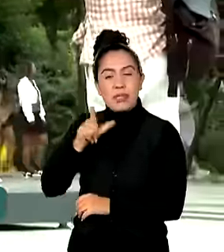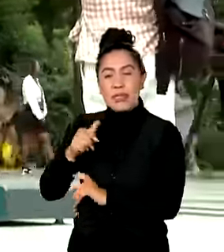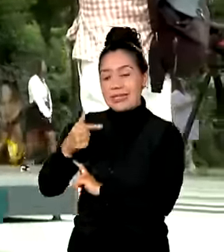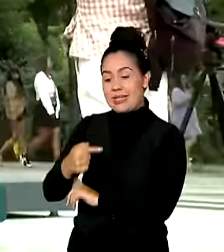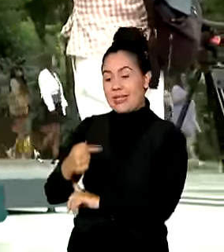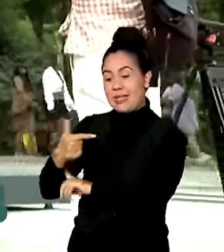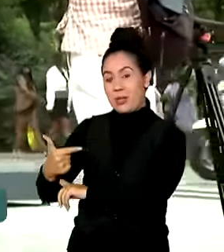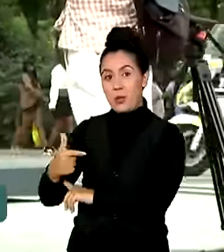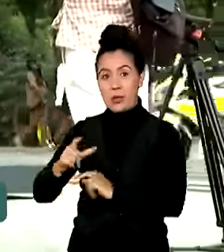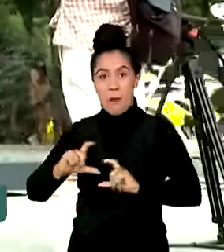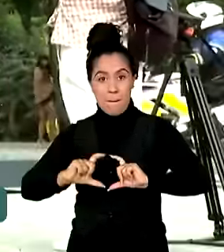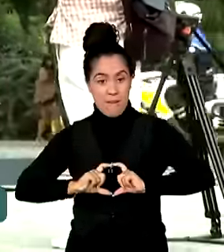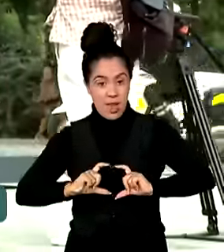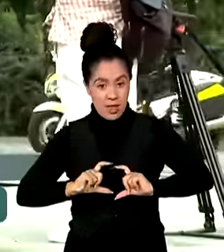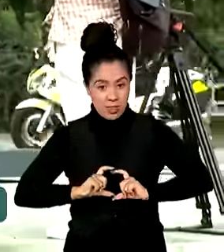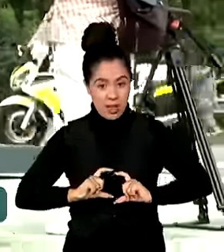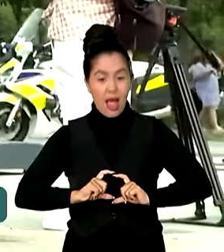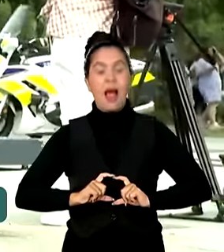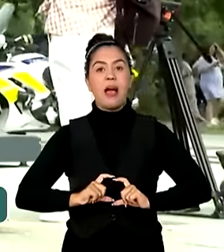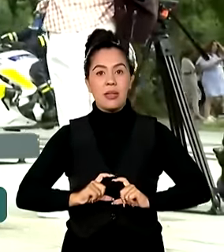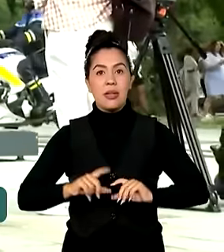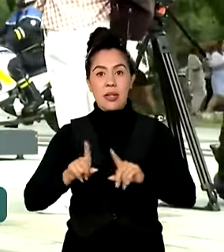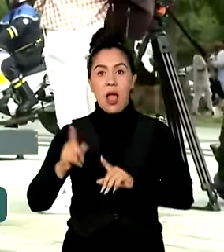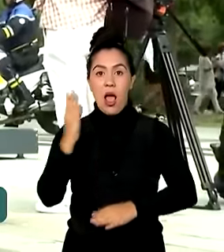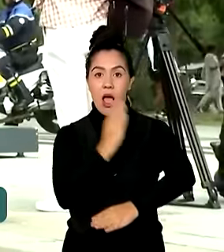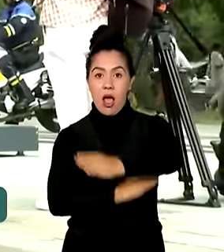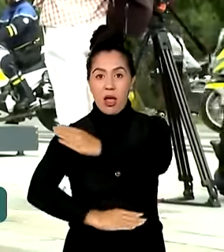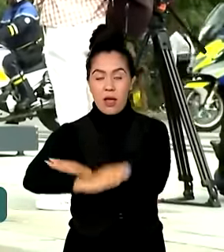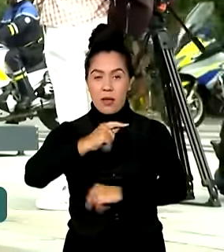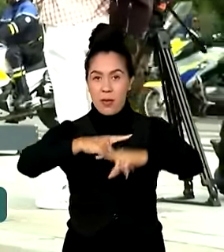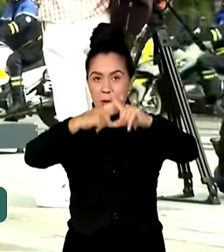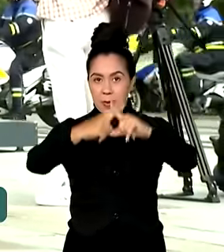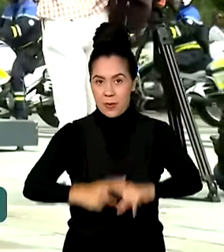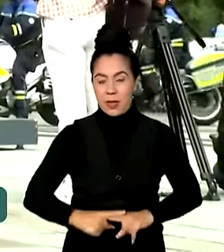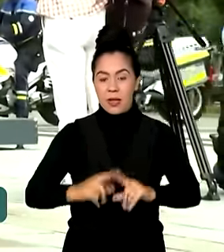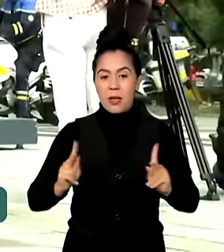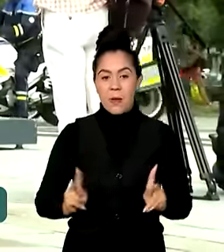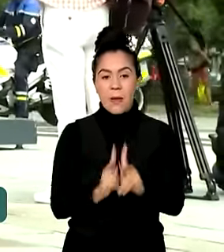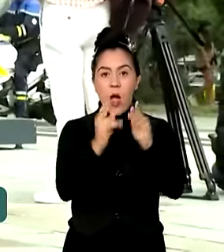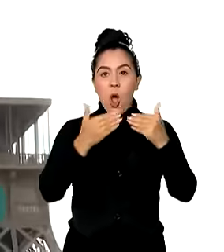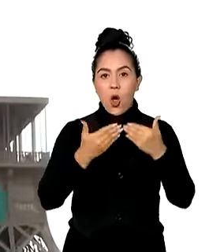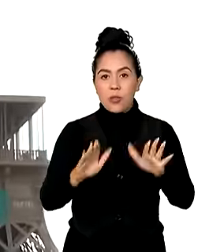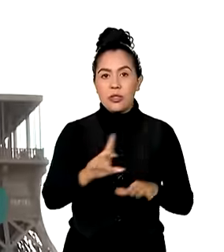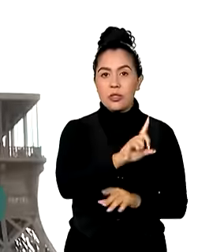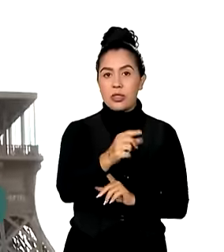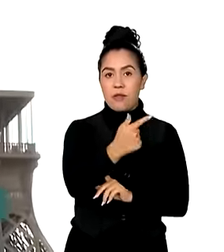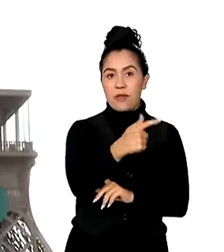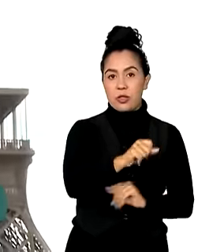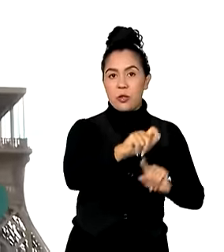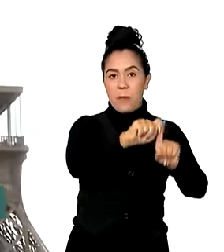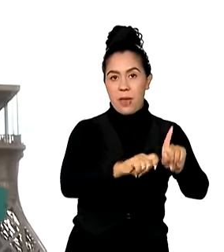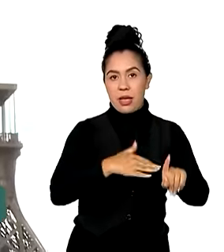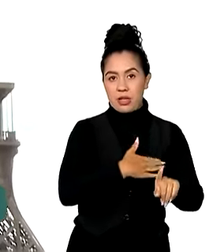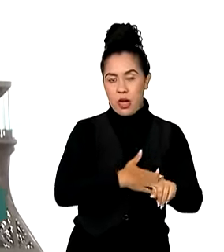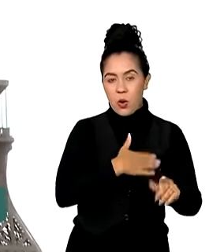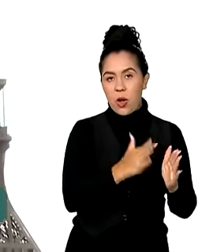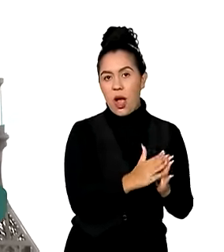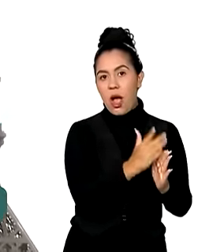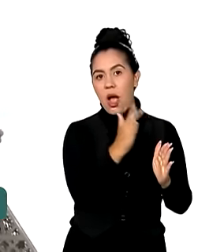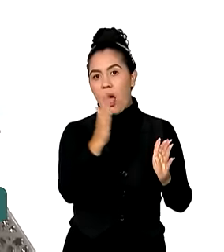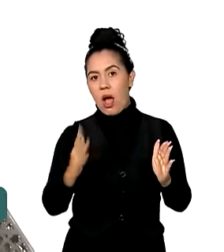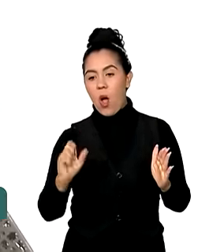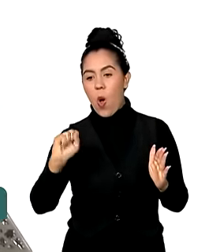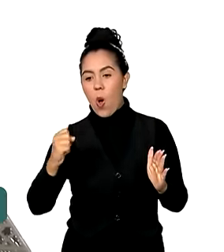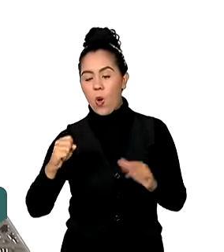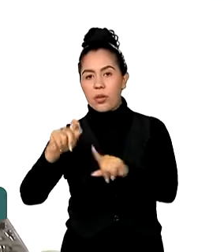medalhas. As Paralimpíadas de Paris começaram no dia 28 de agosto e seguem até 8 de setembro. Ao